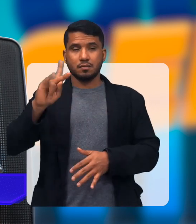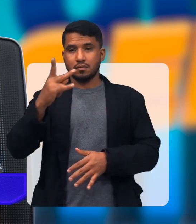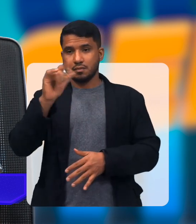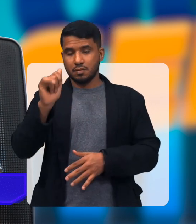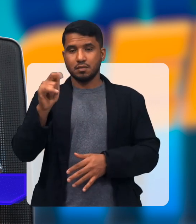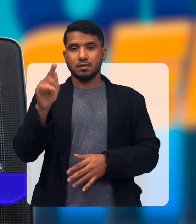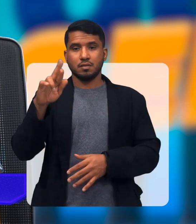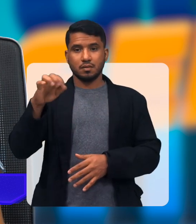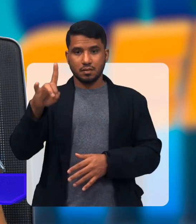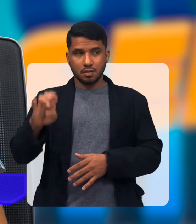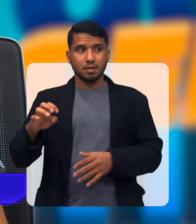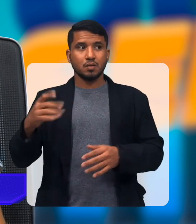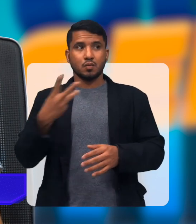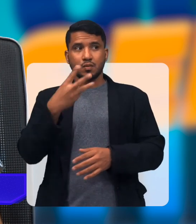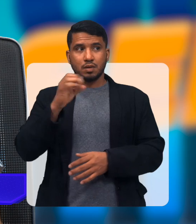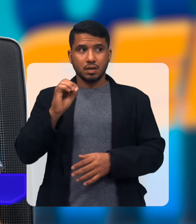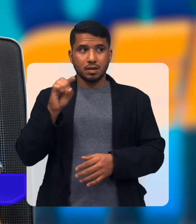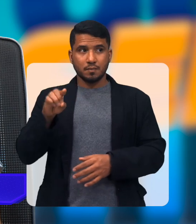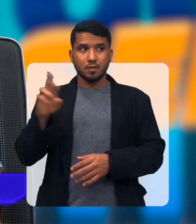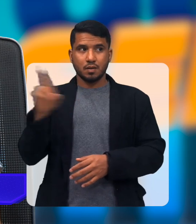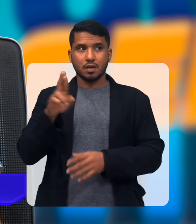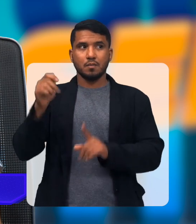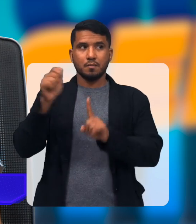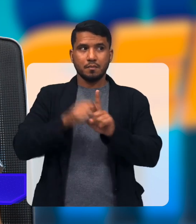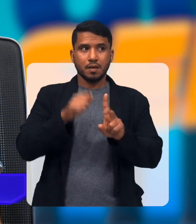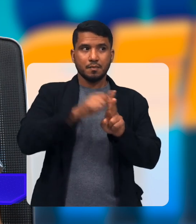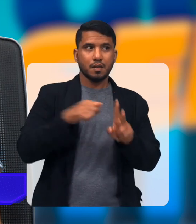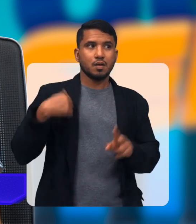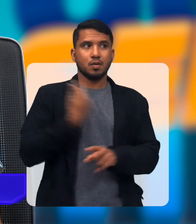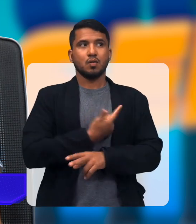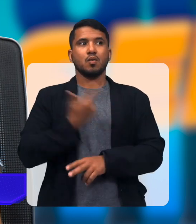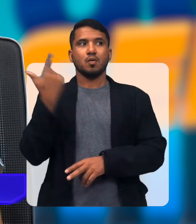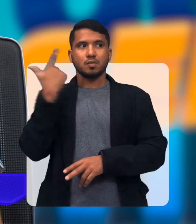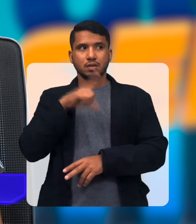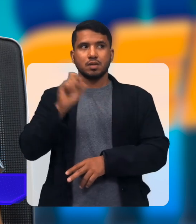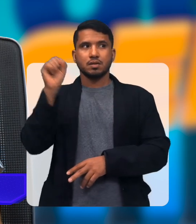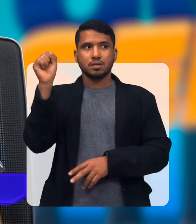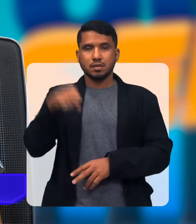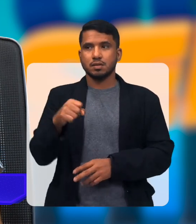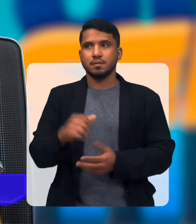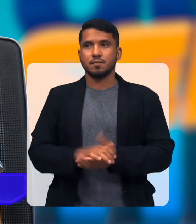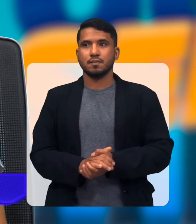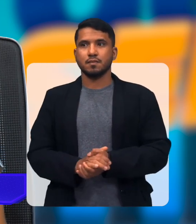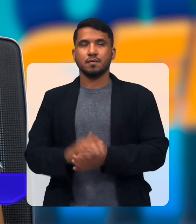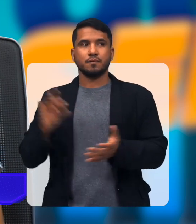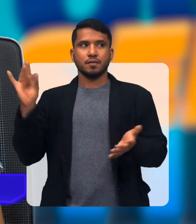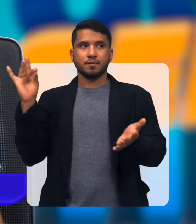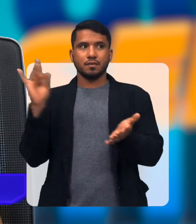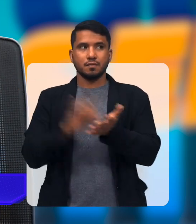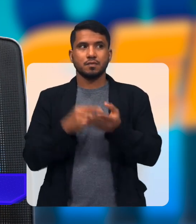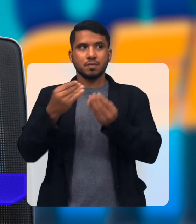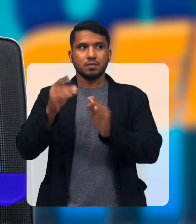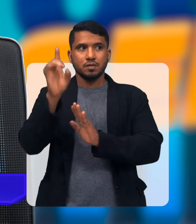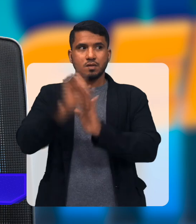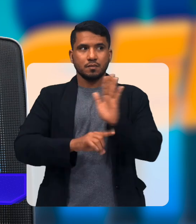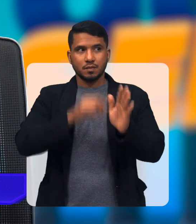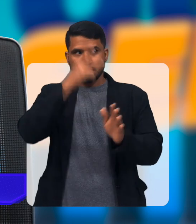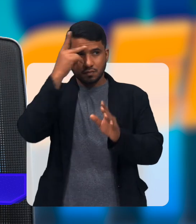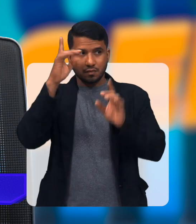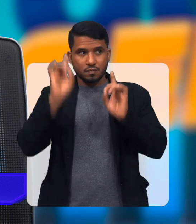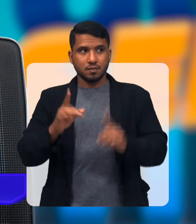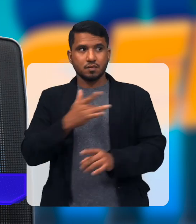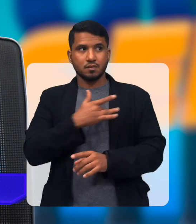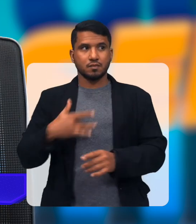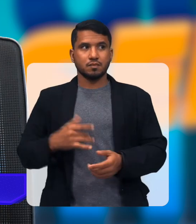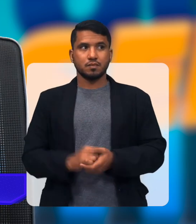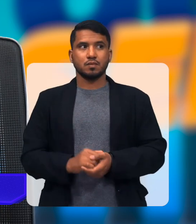Ali na cidade de Ilha Grande, com 30 mil reais por mês Nós estaríamos efetivando